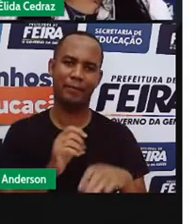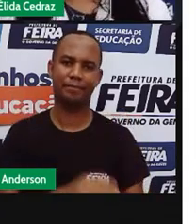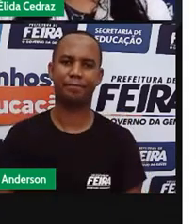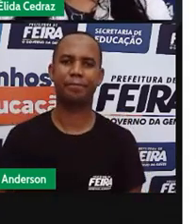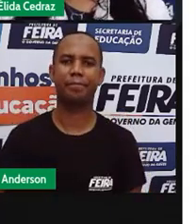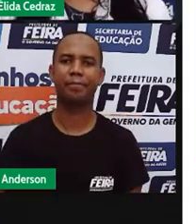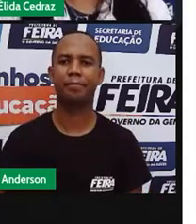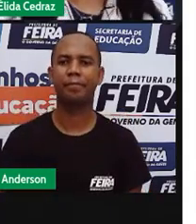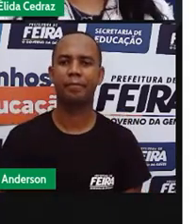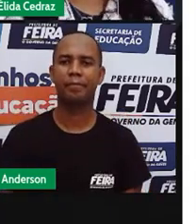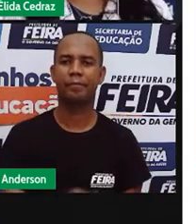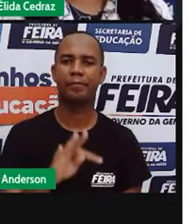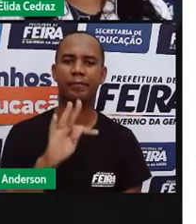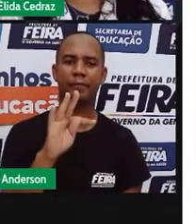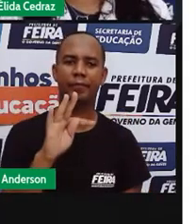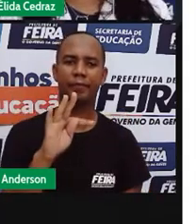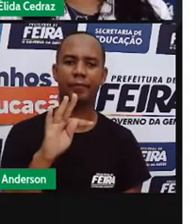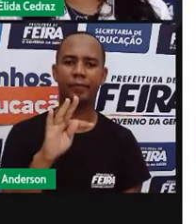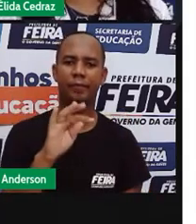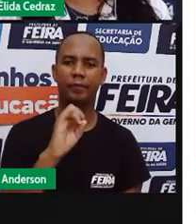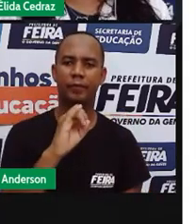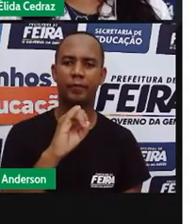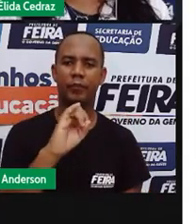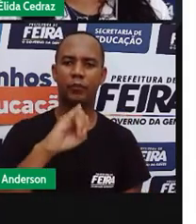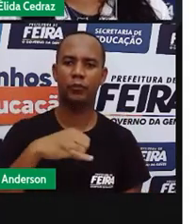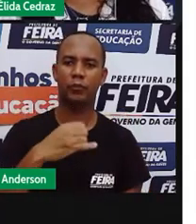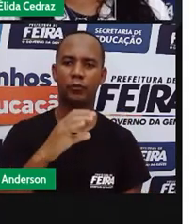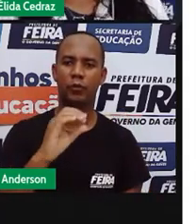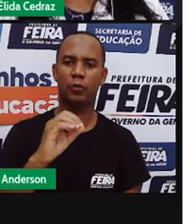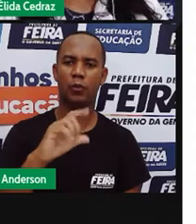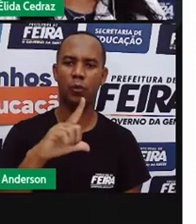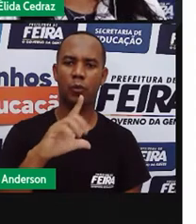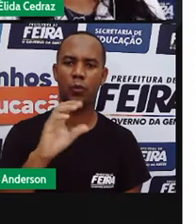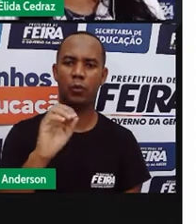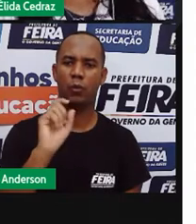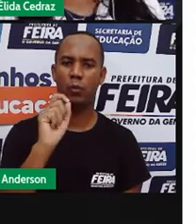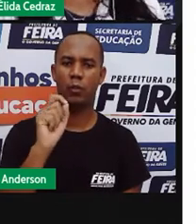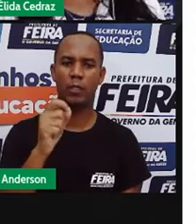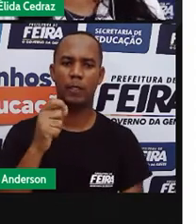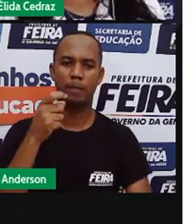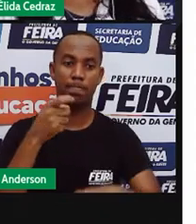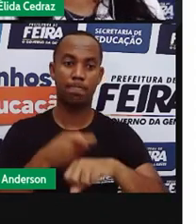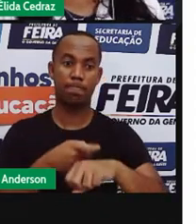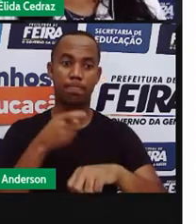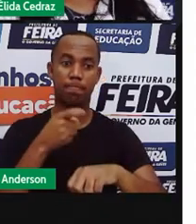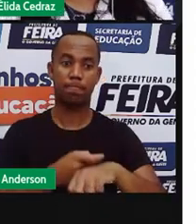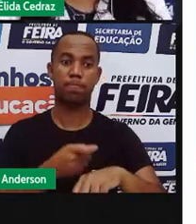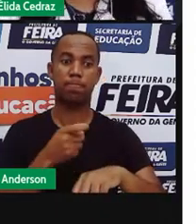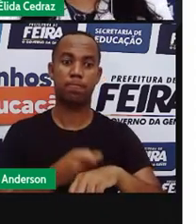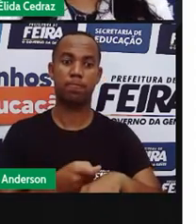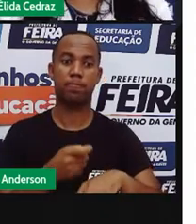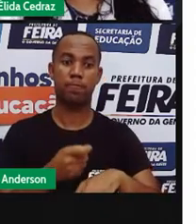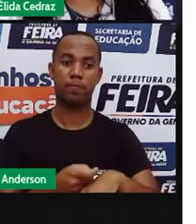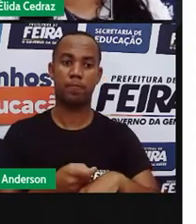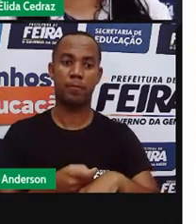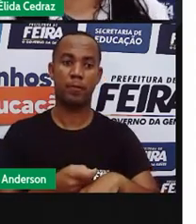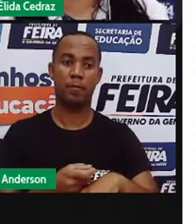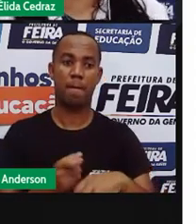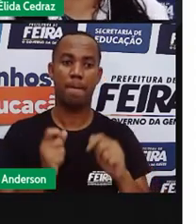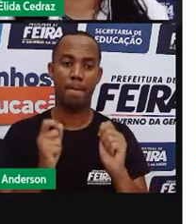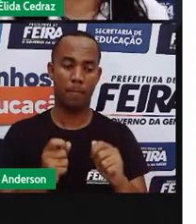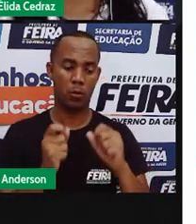o tijolo, ele não é flexível. Se você pegar um tijolo e jogar no chão, o que vai acontecer com ele? Ele vai